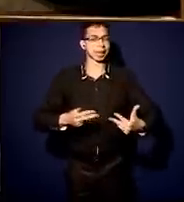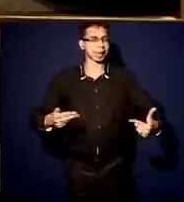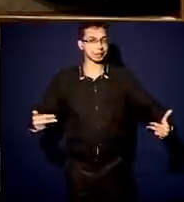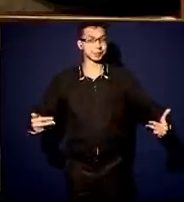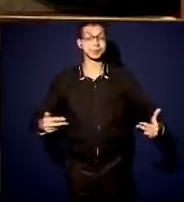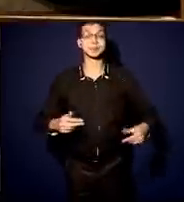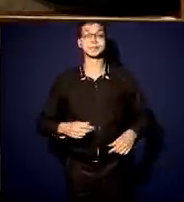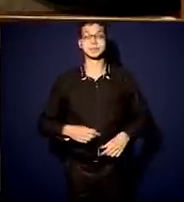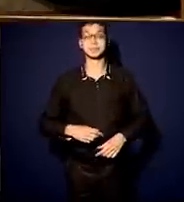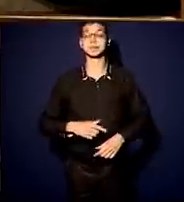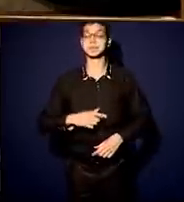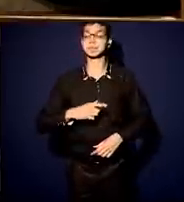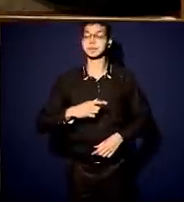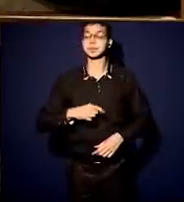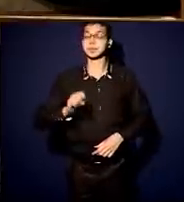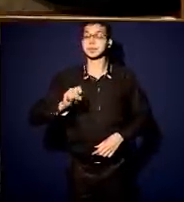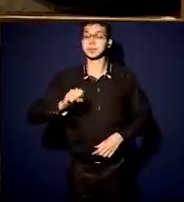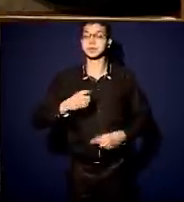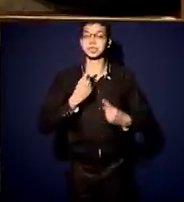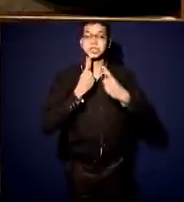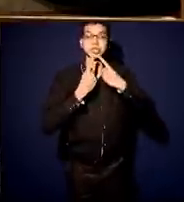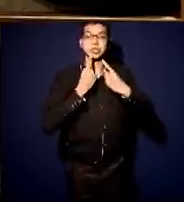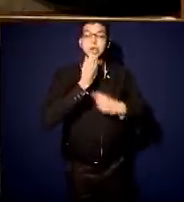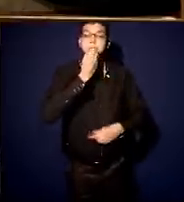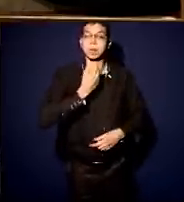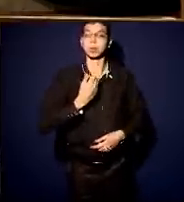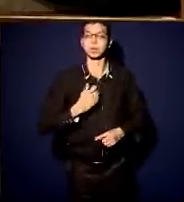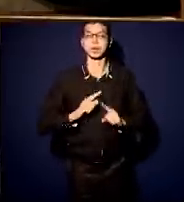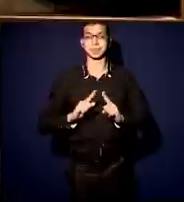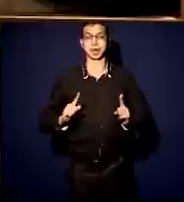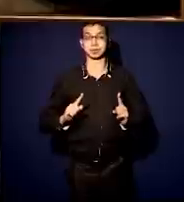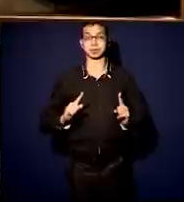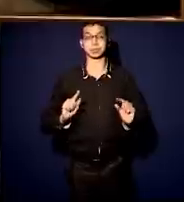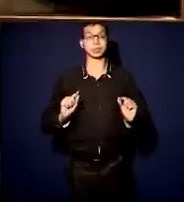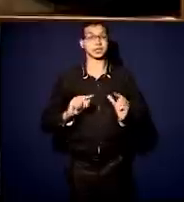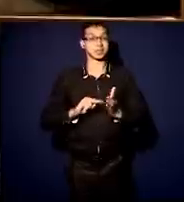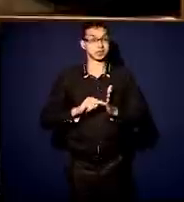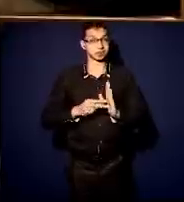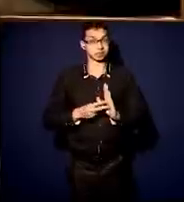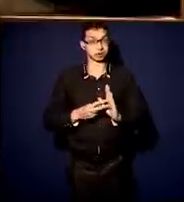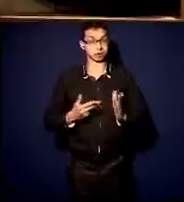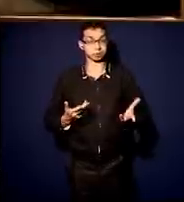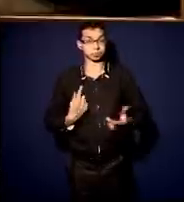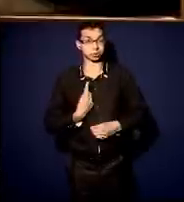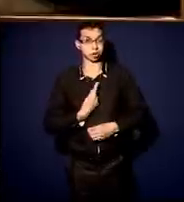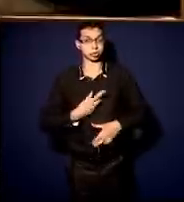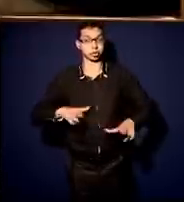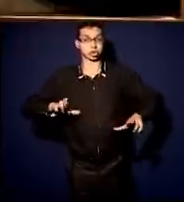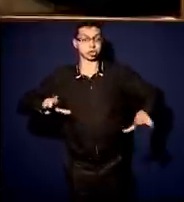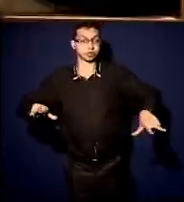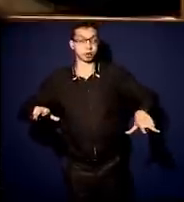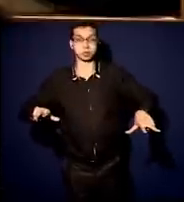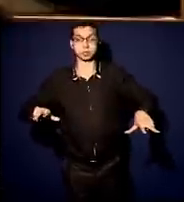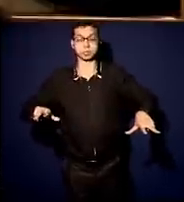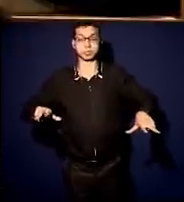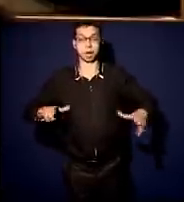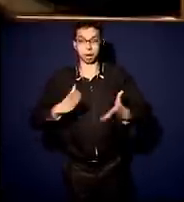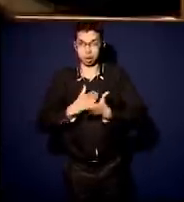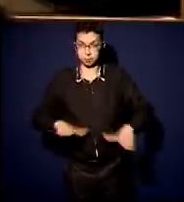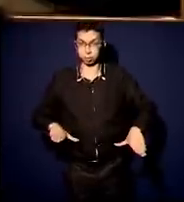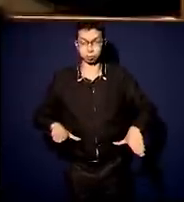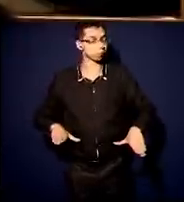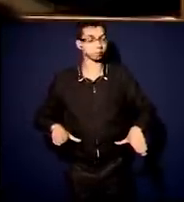ambiente de bom diálogo, o que não significa que deixemos de ter as divergências que temos, do ponto de vista do caminho